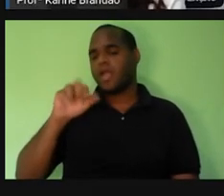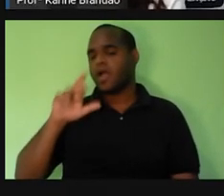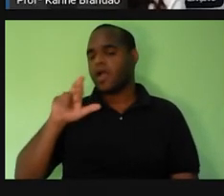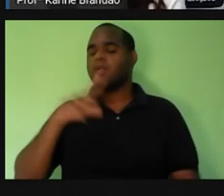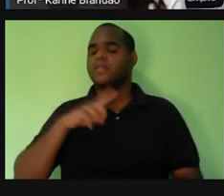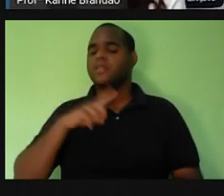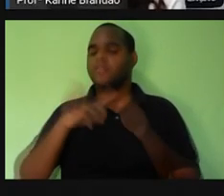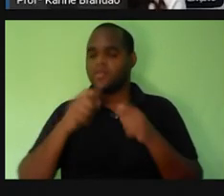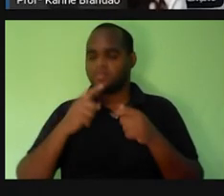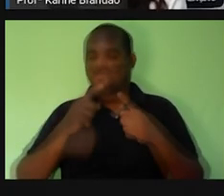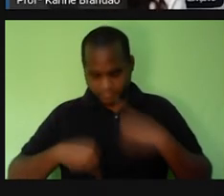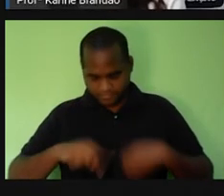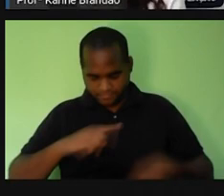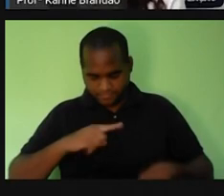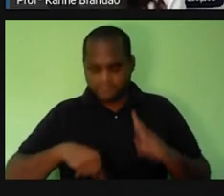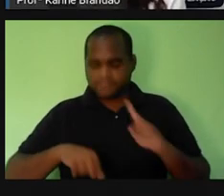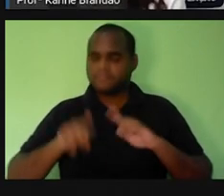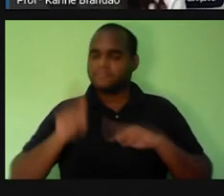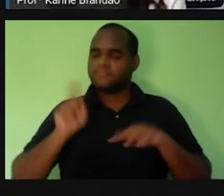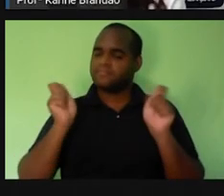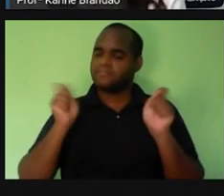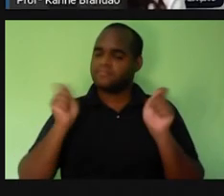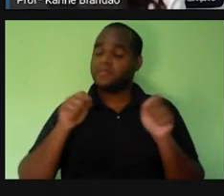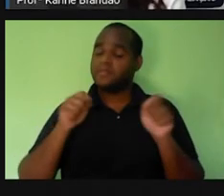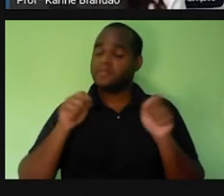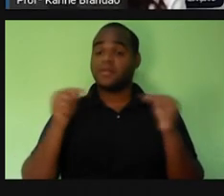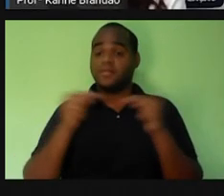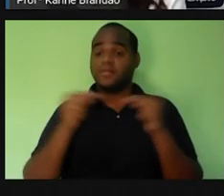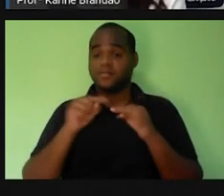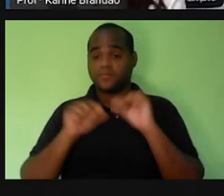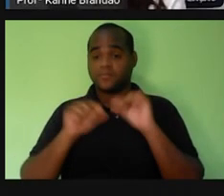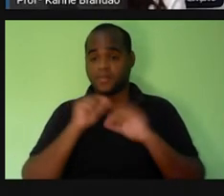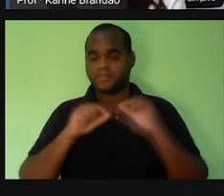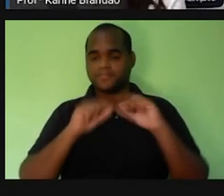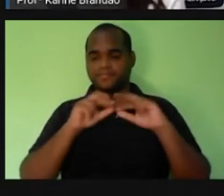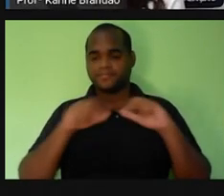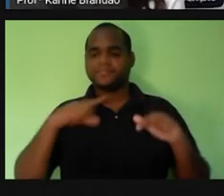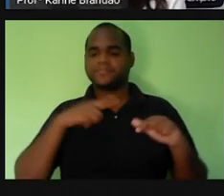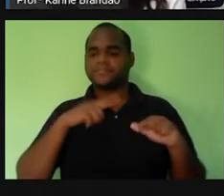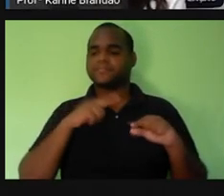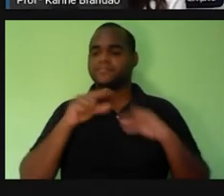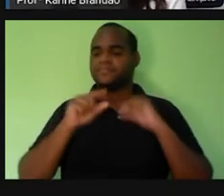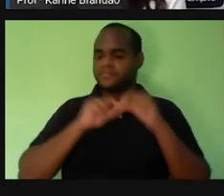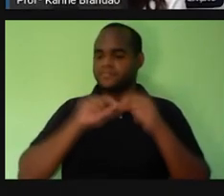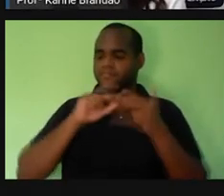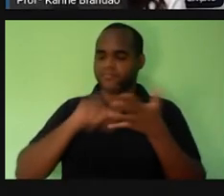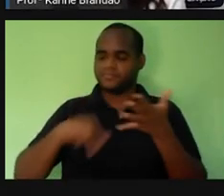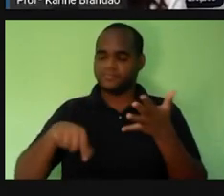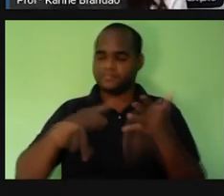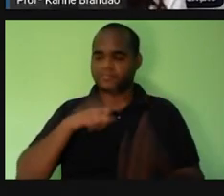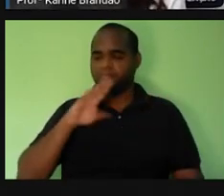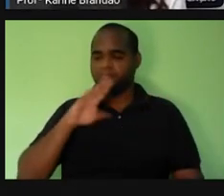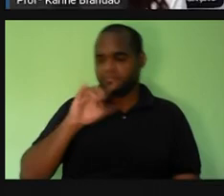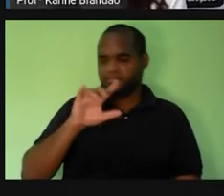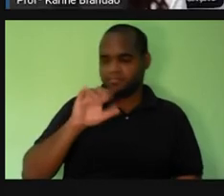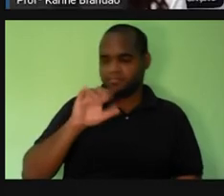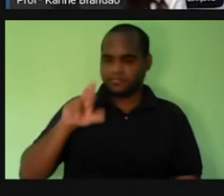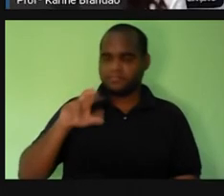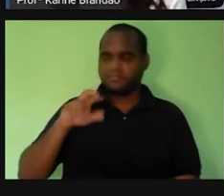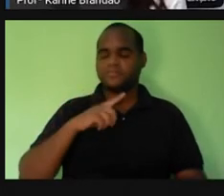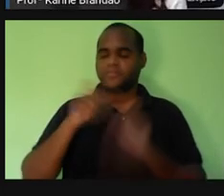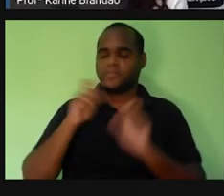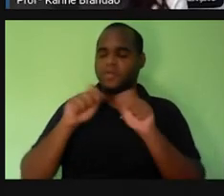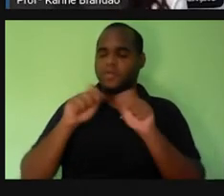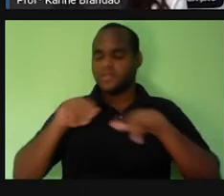intestino. E aí, isso daqui é um órgão, só que nesse órgão que é a nossa vesícula biliar, vão ter vários